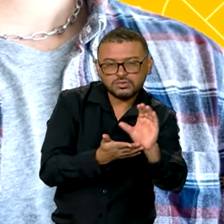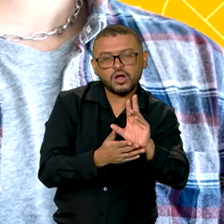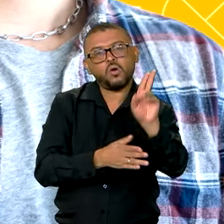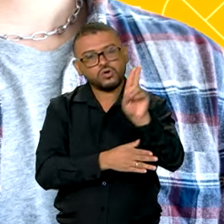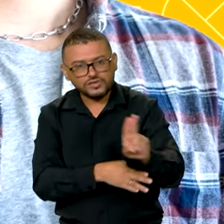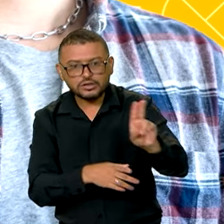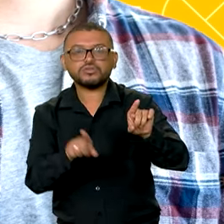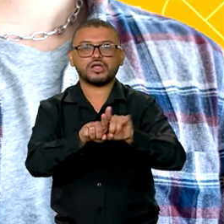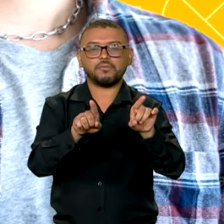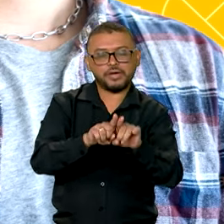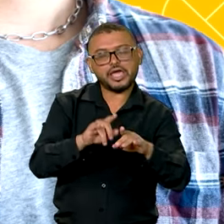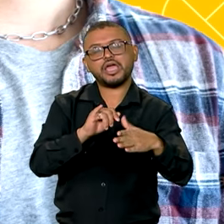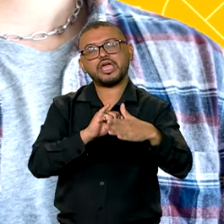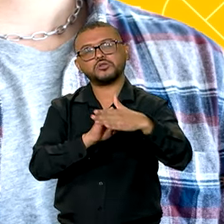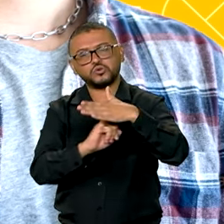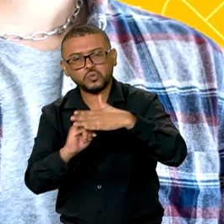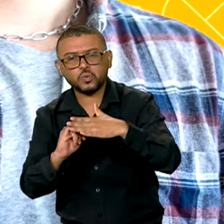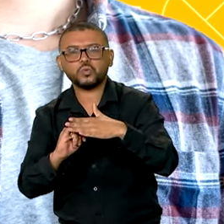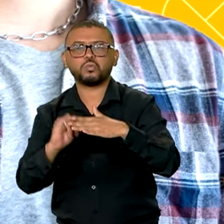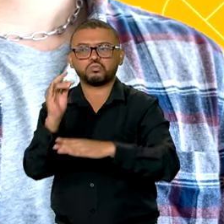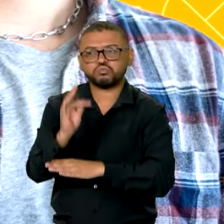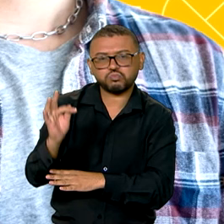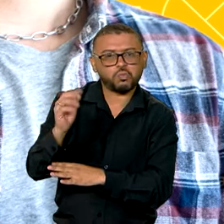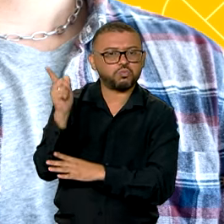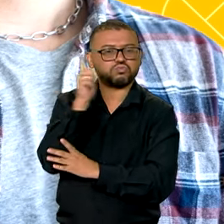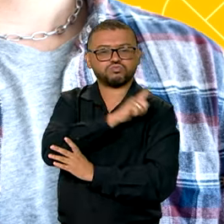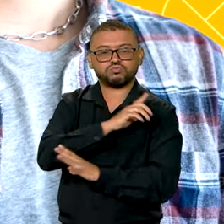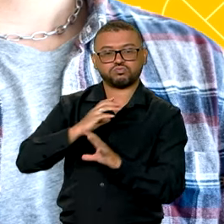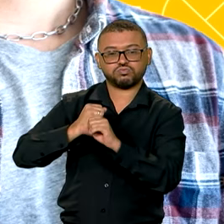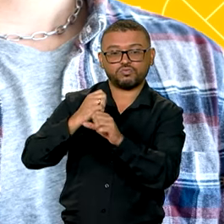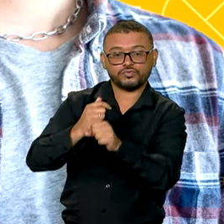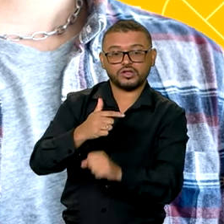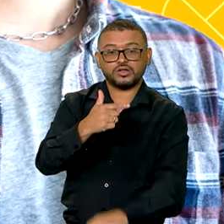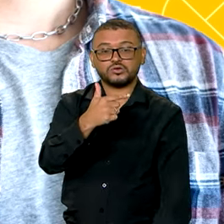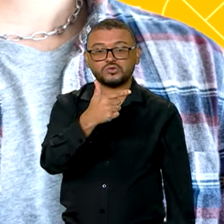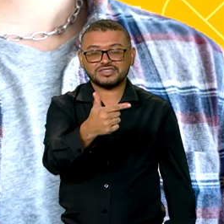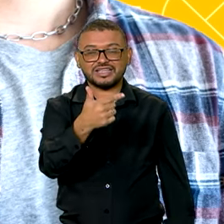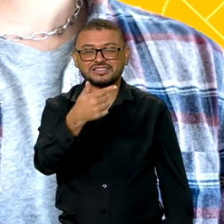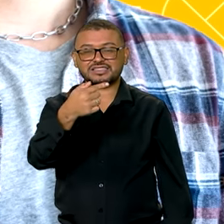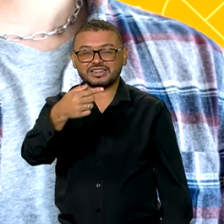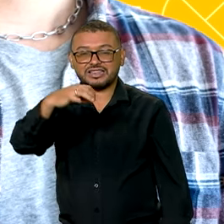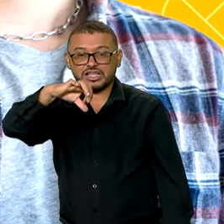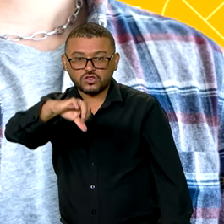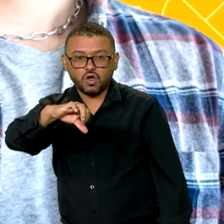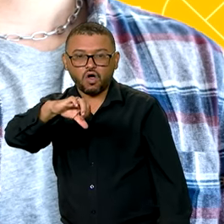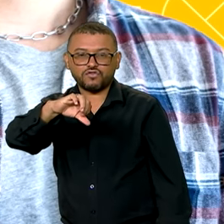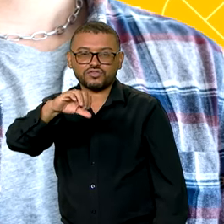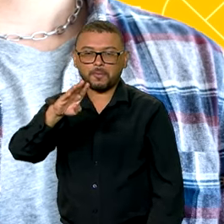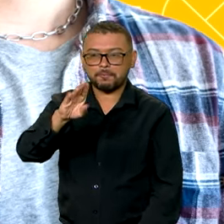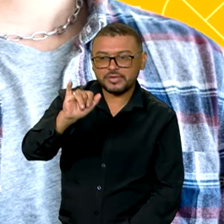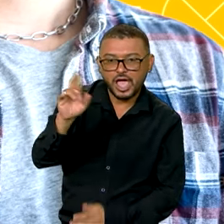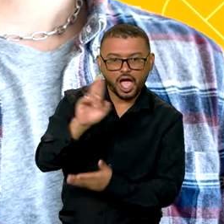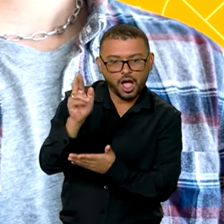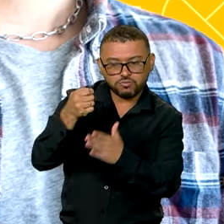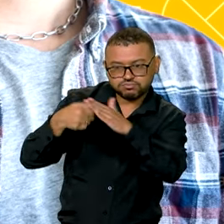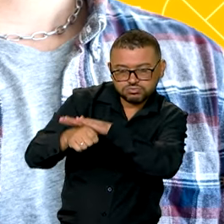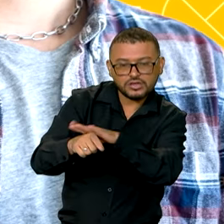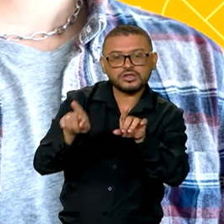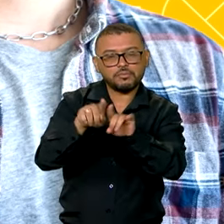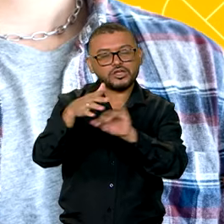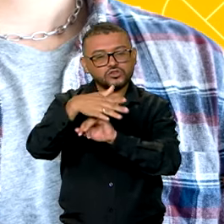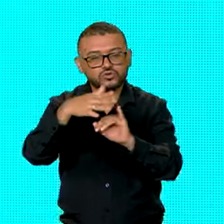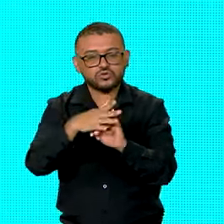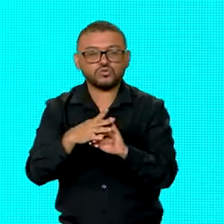universidades como dos institutos federais, sendo 279,2 para as universidades e 120,7 para os institutos